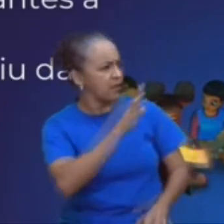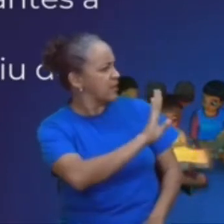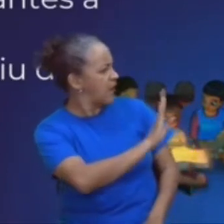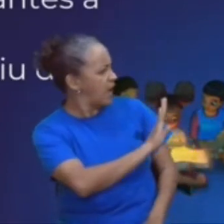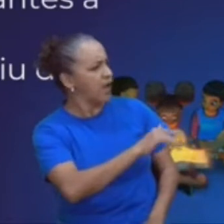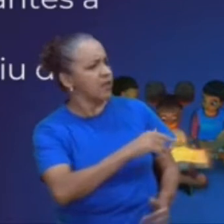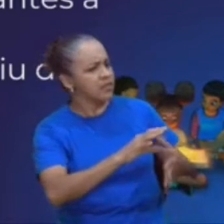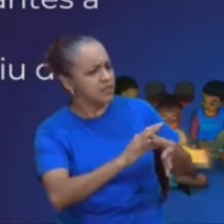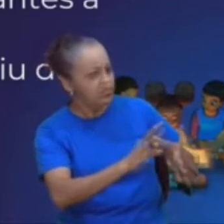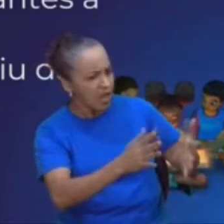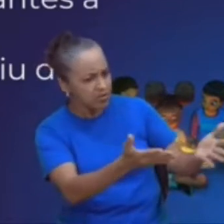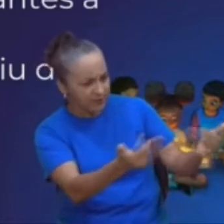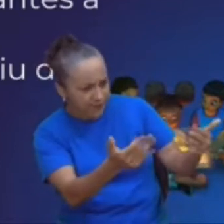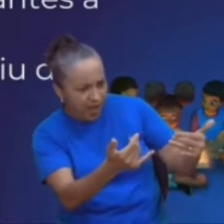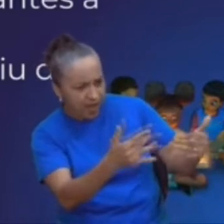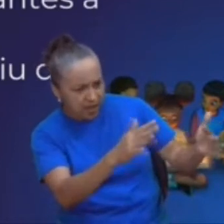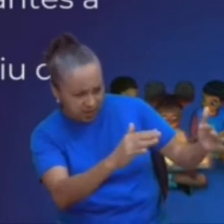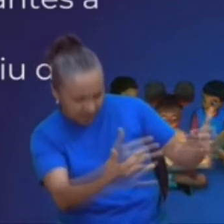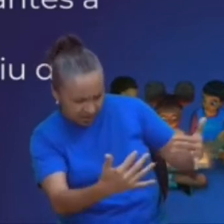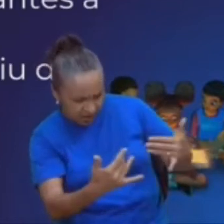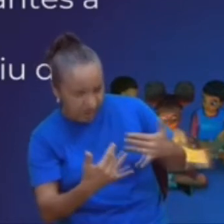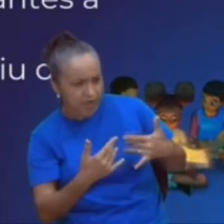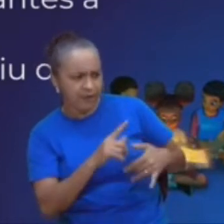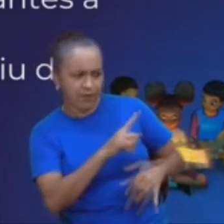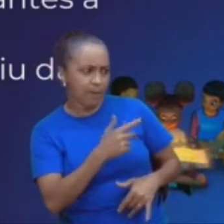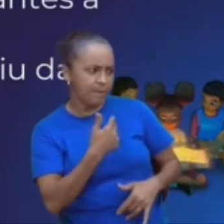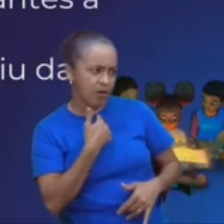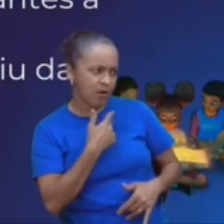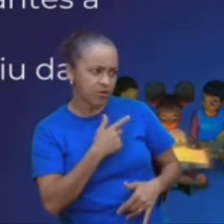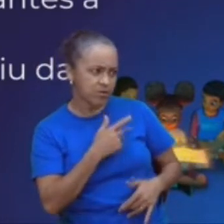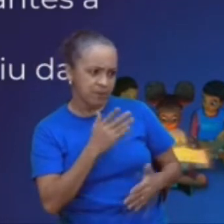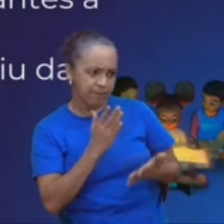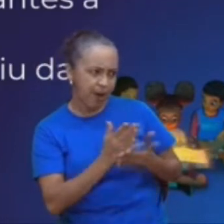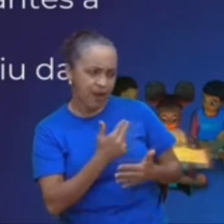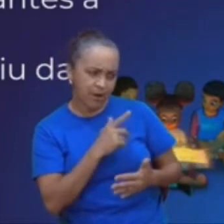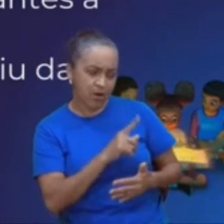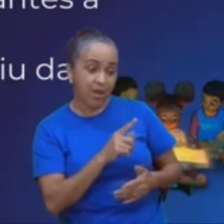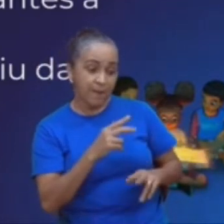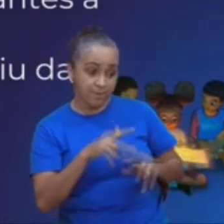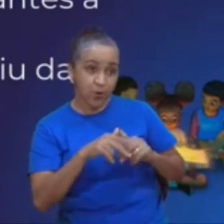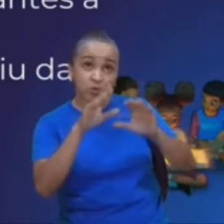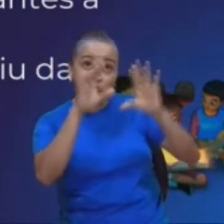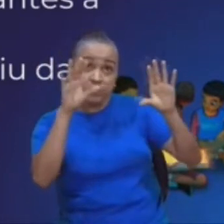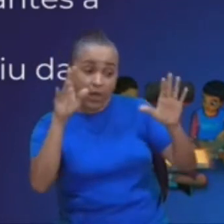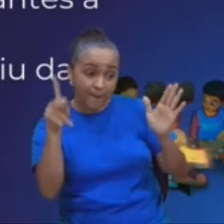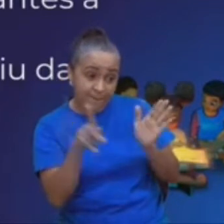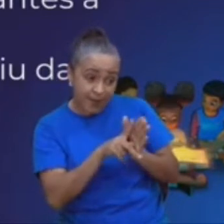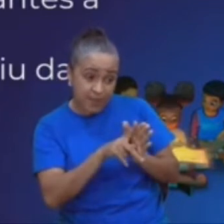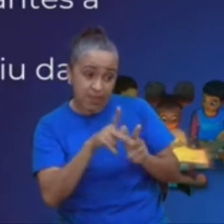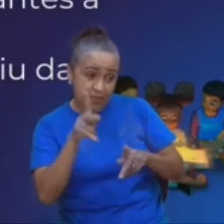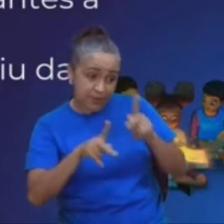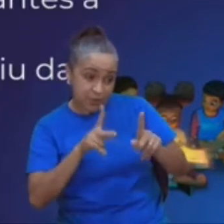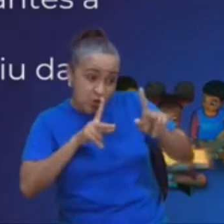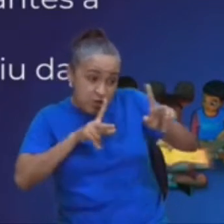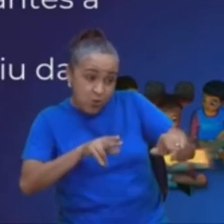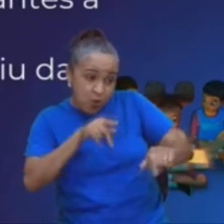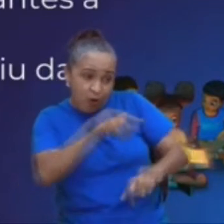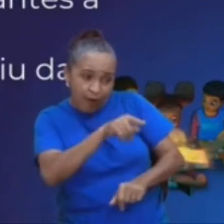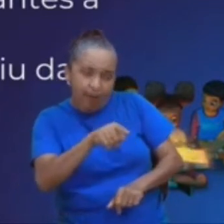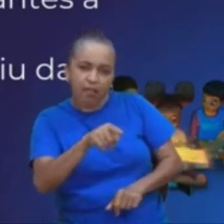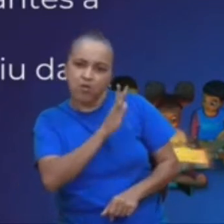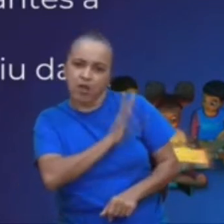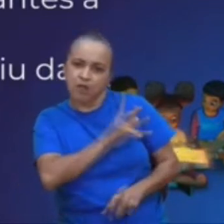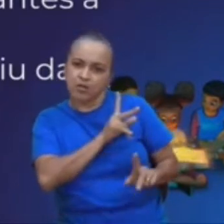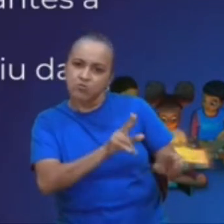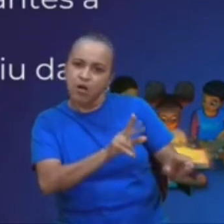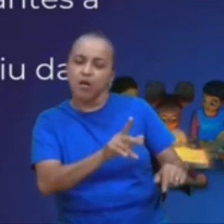vir a mim as crianças, e não as impeçam, pois o reino dos céus pertence, aos que são semelhantes a ela, e depois de